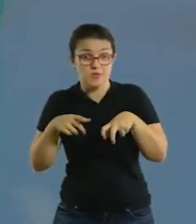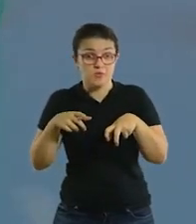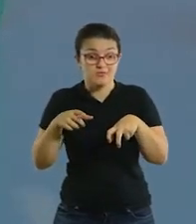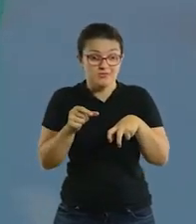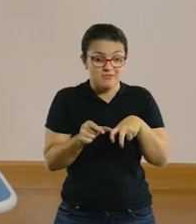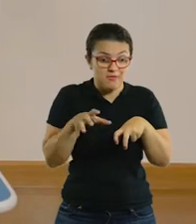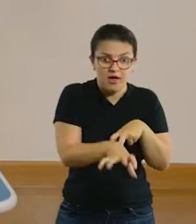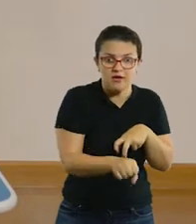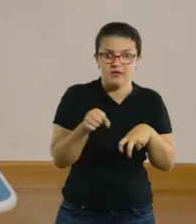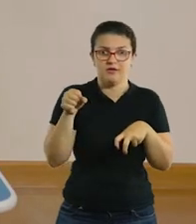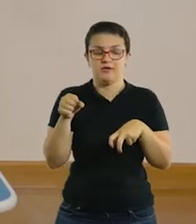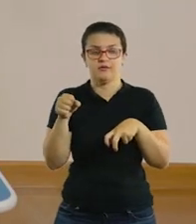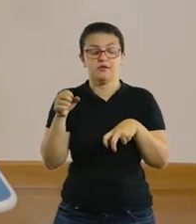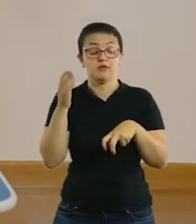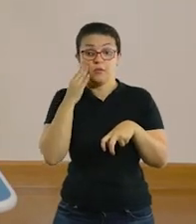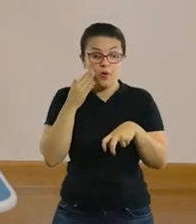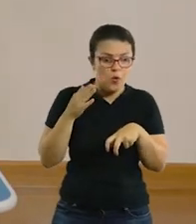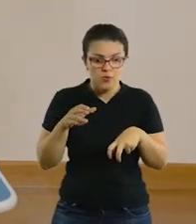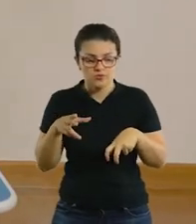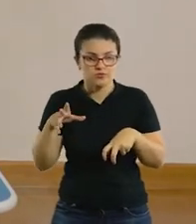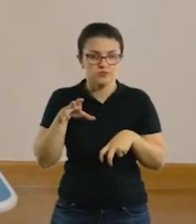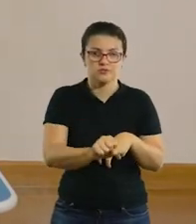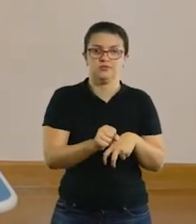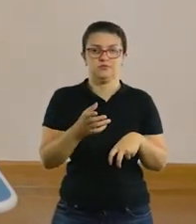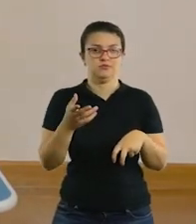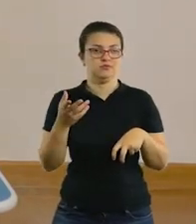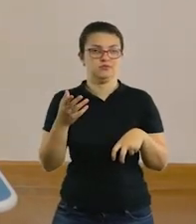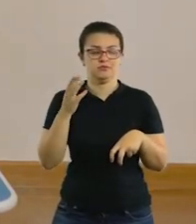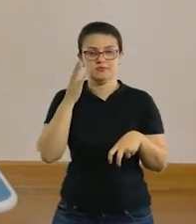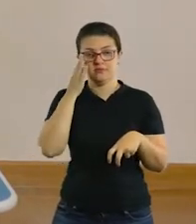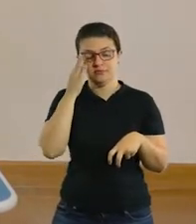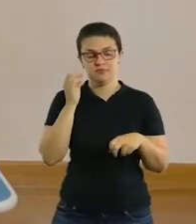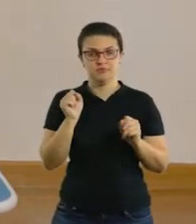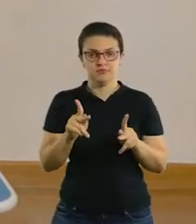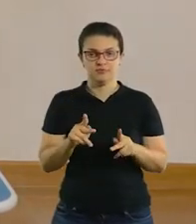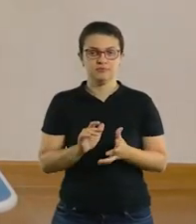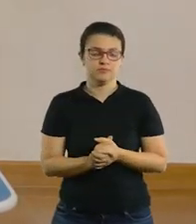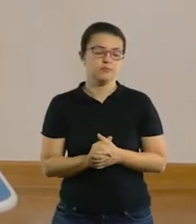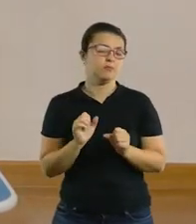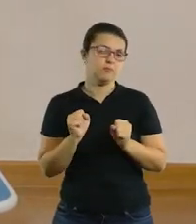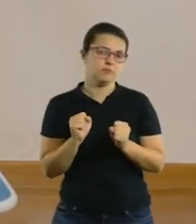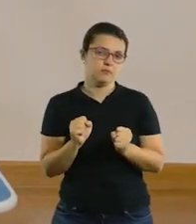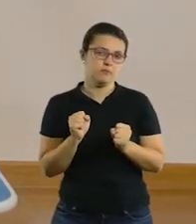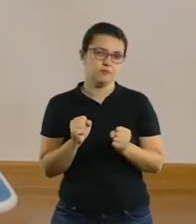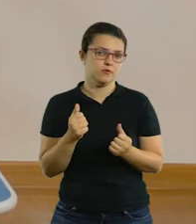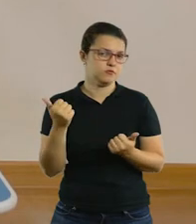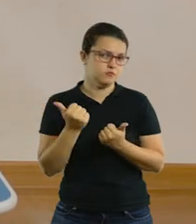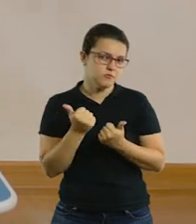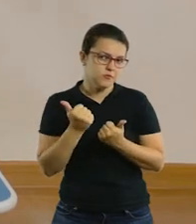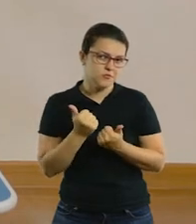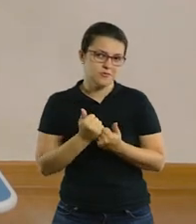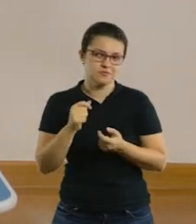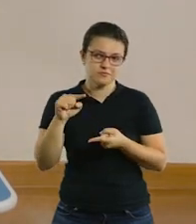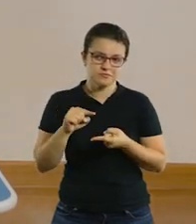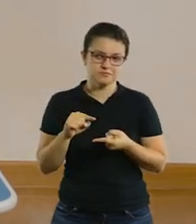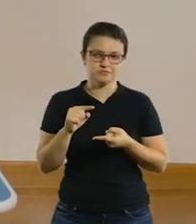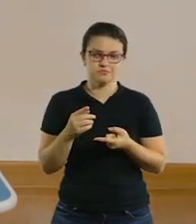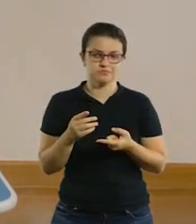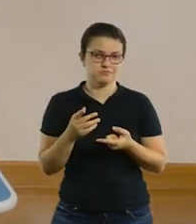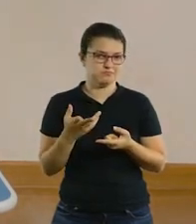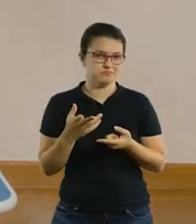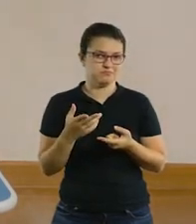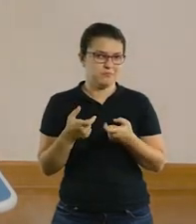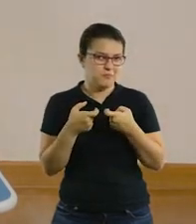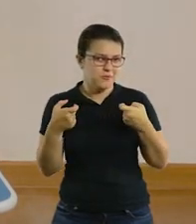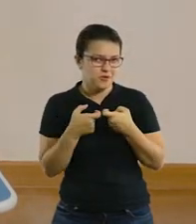rapidamente vai ter que saber onde a tampinha está e pegar a tampinha ao invés da garrafa, tá bom? Você pode trocar a garrafa, por exemplo, com uma